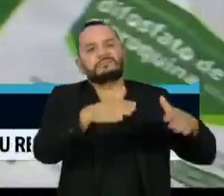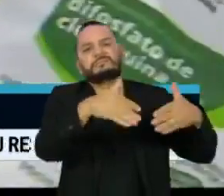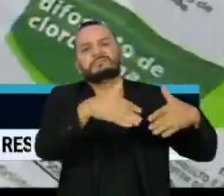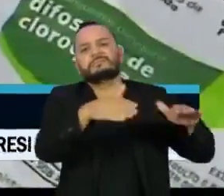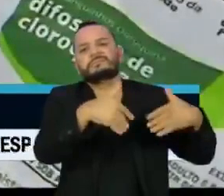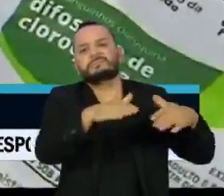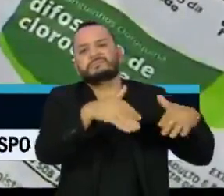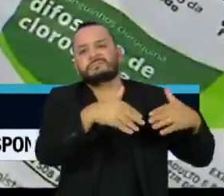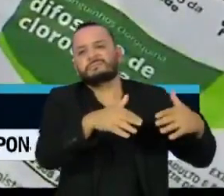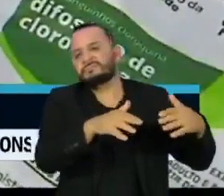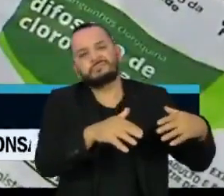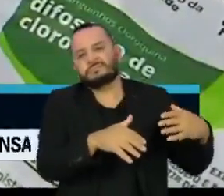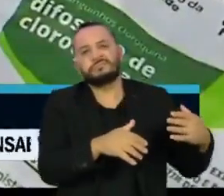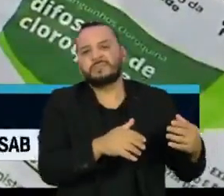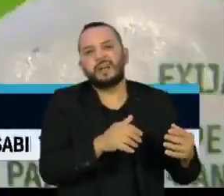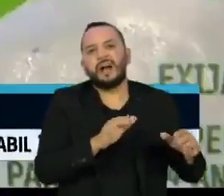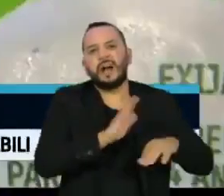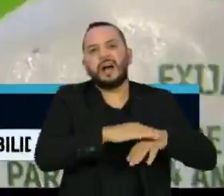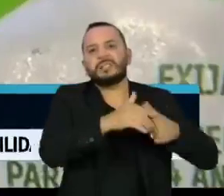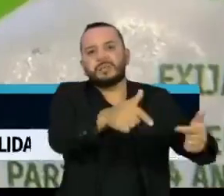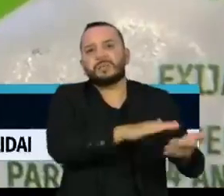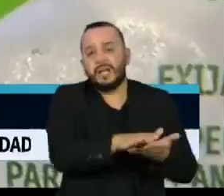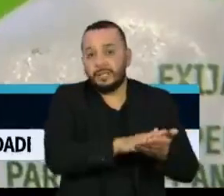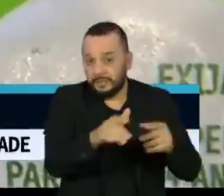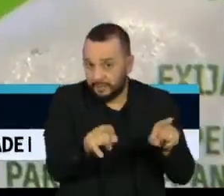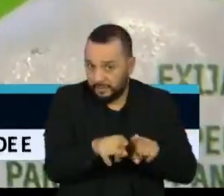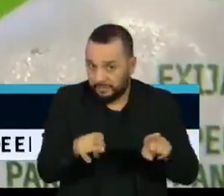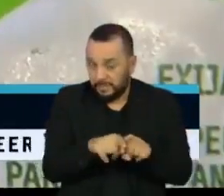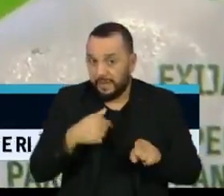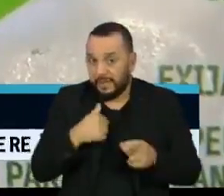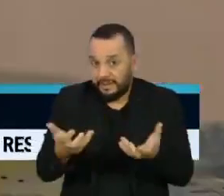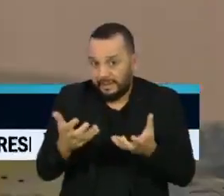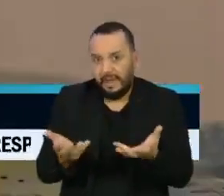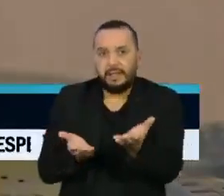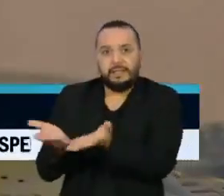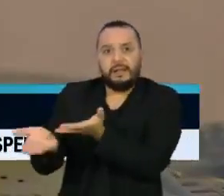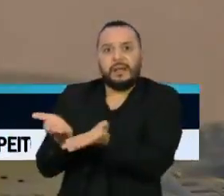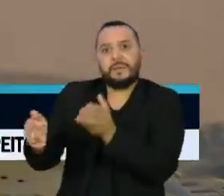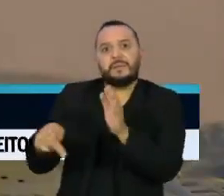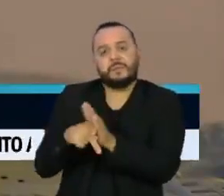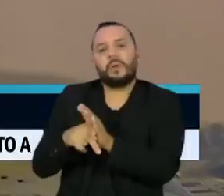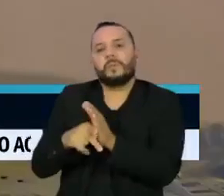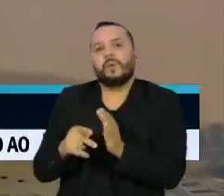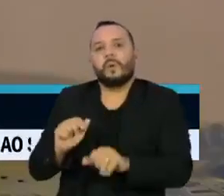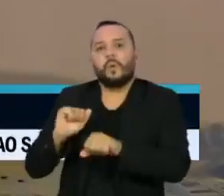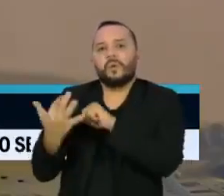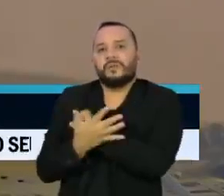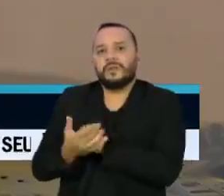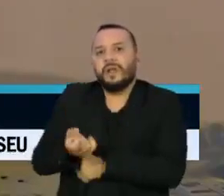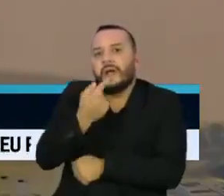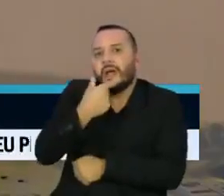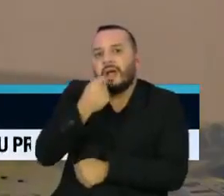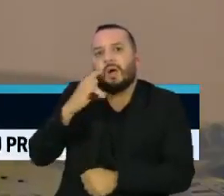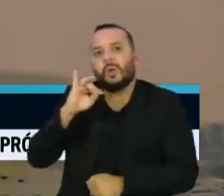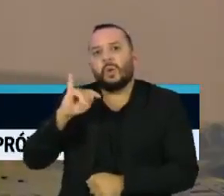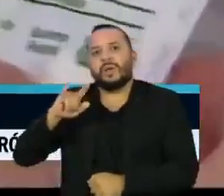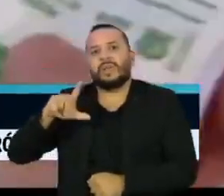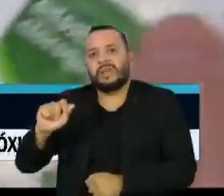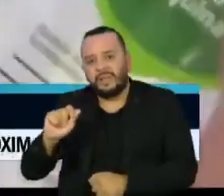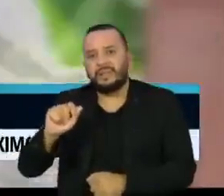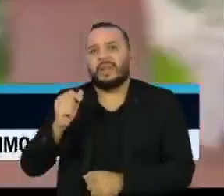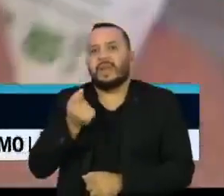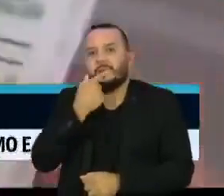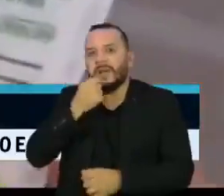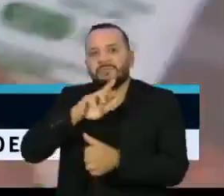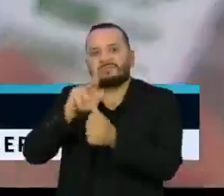afirma que o governo insiste em usar o kit Covid com medicamentos sem eficácia comprovada contra a Covid-19. Além disso,